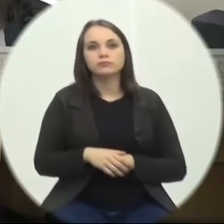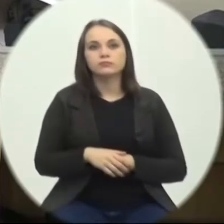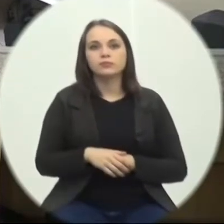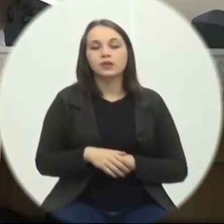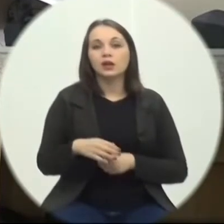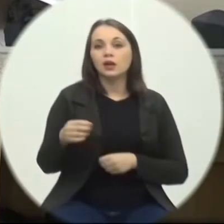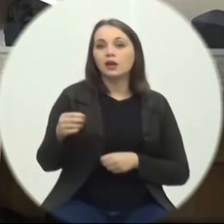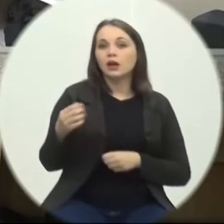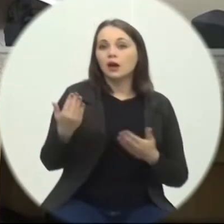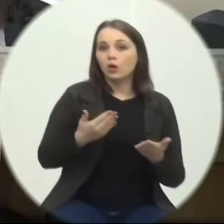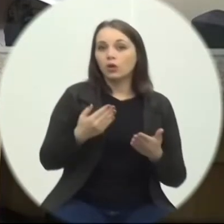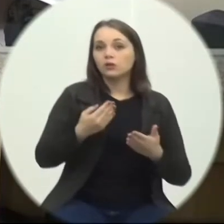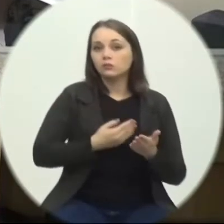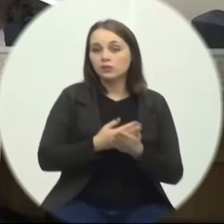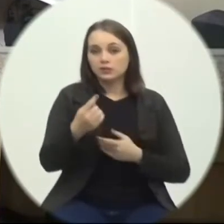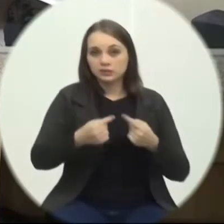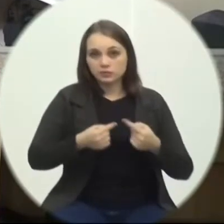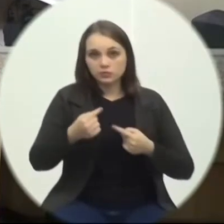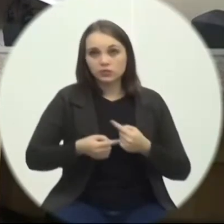A vereadora Giovana Mandardo